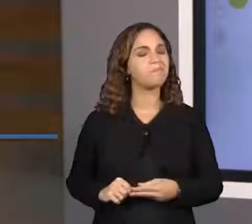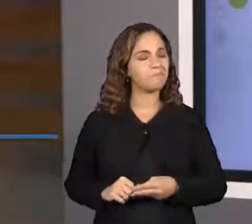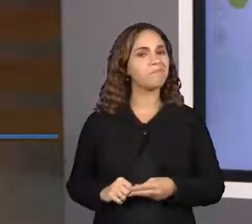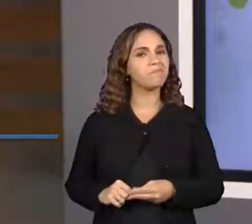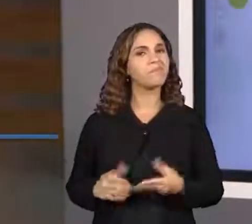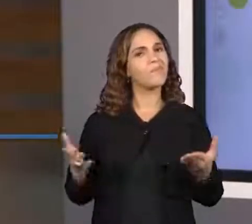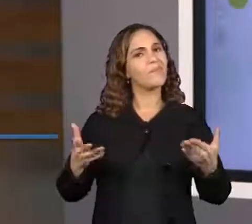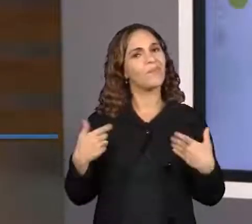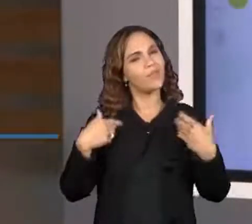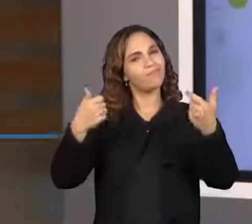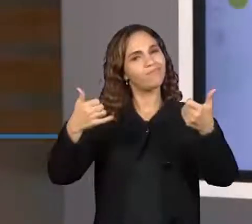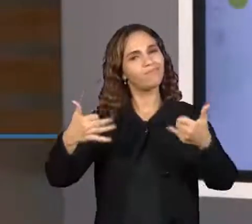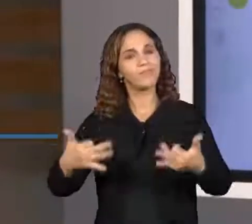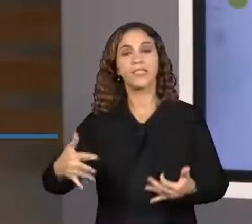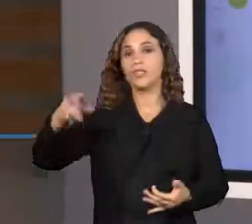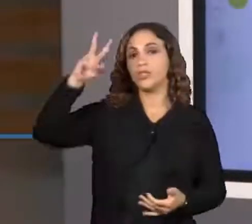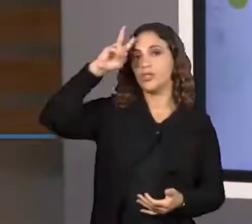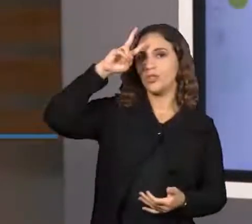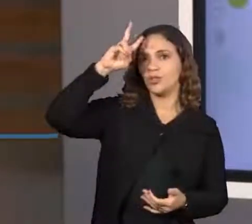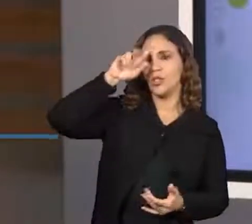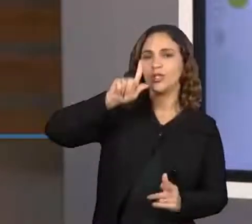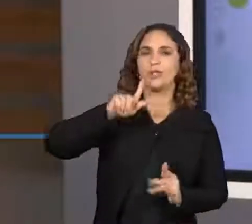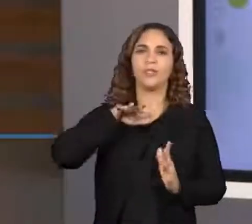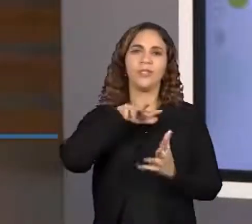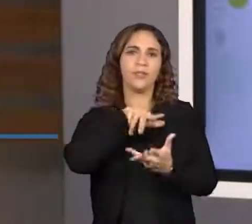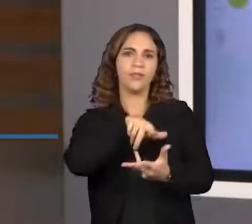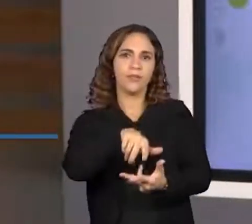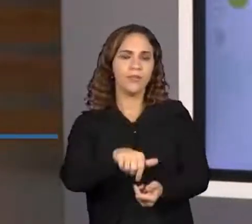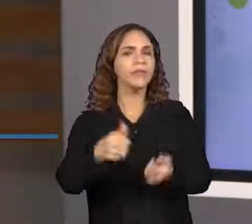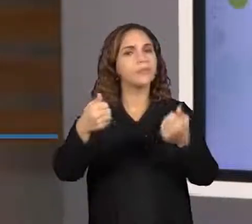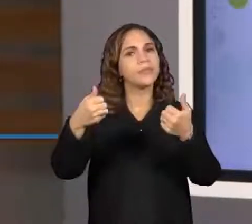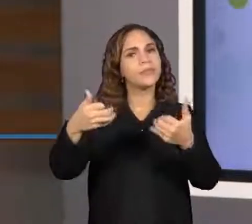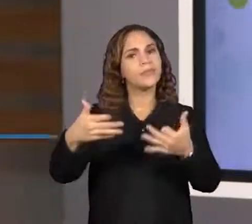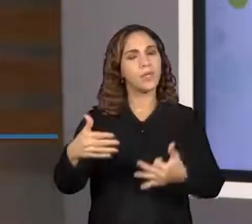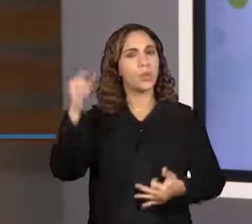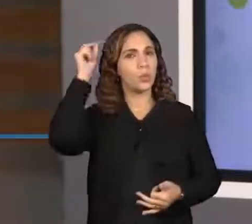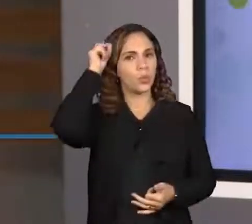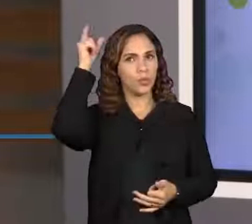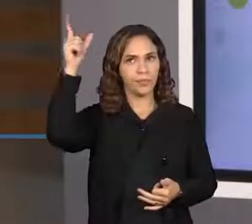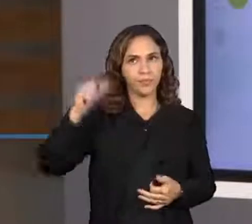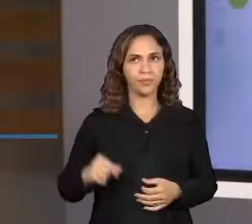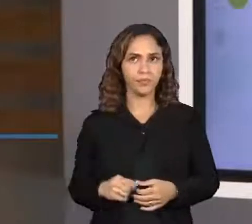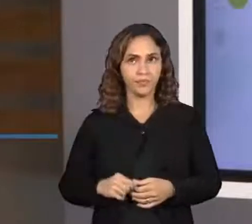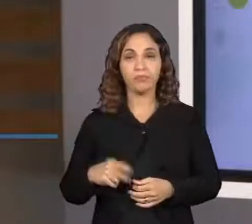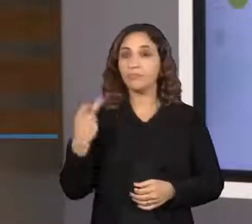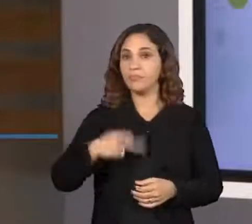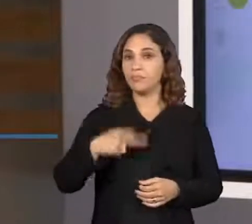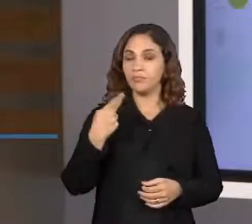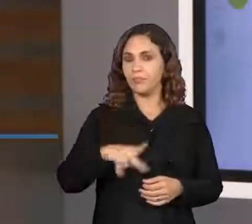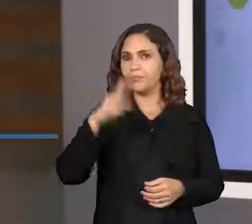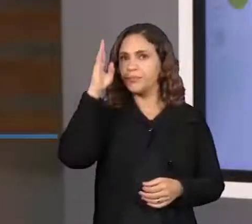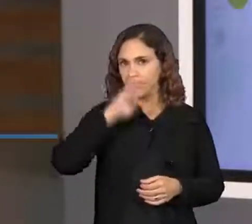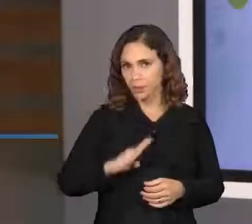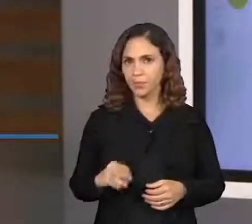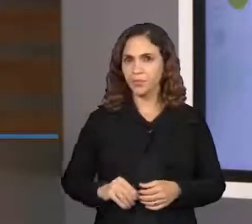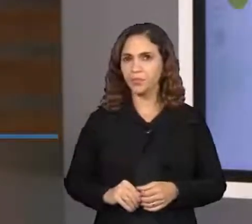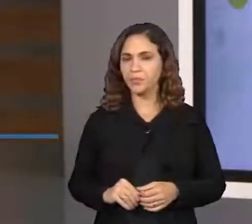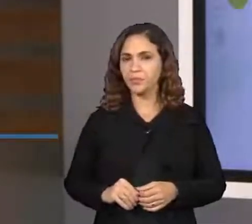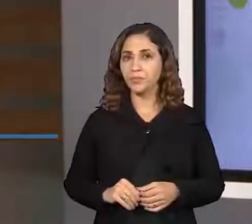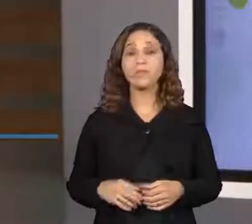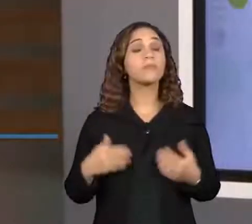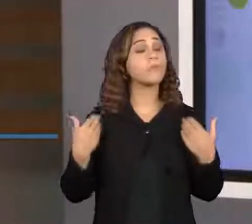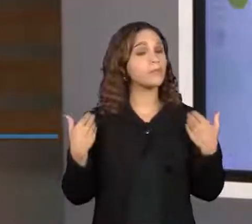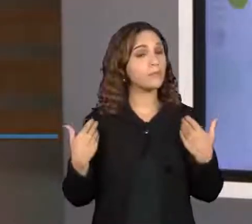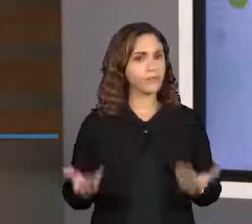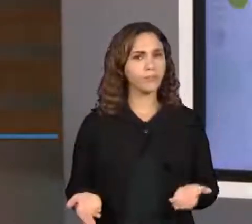História, geografia, para a gente conseguir falar sobre cultura aqui no Brasil. Então,